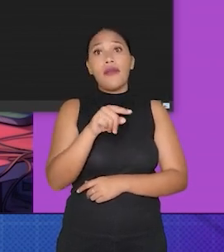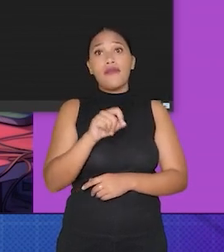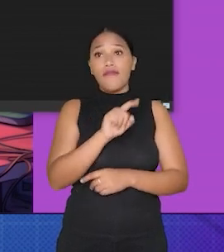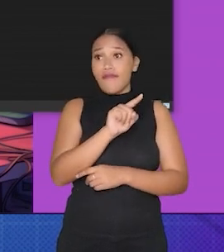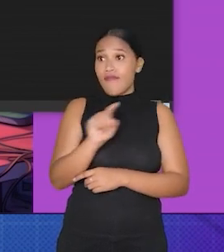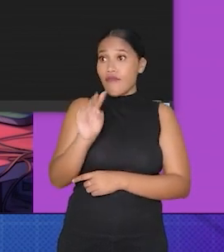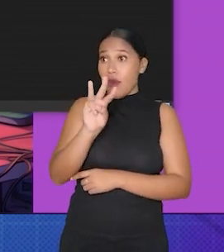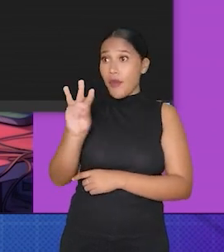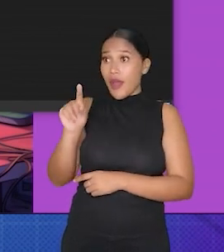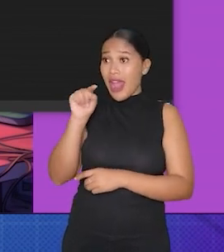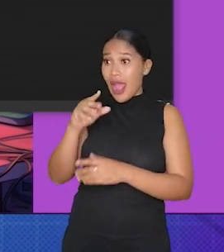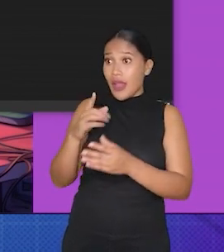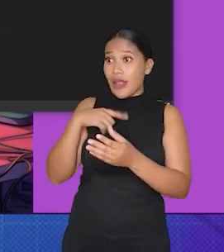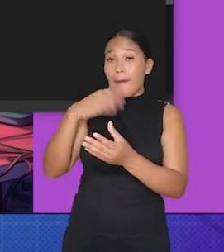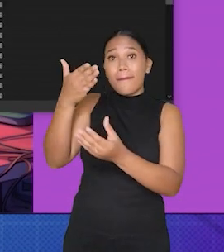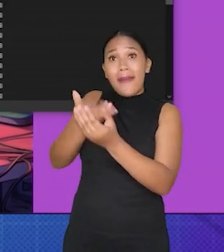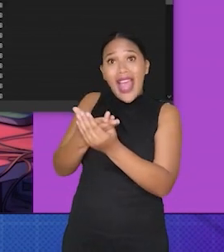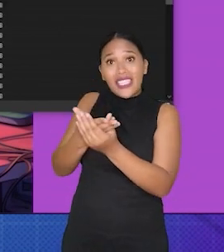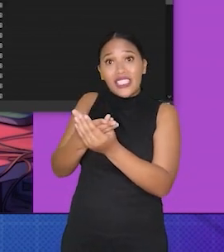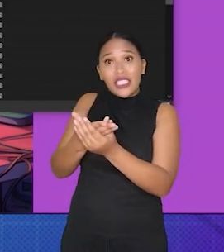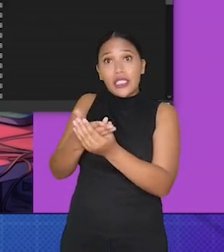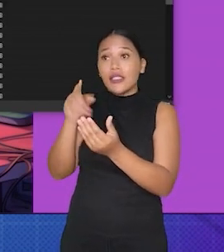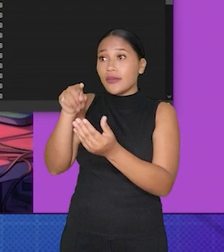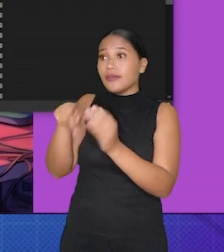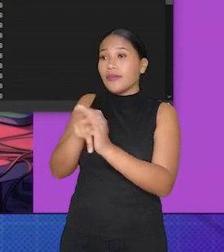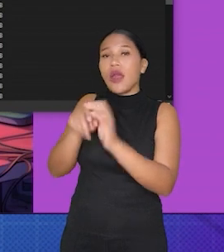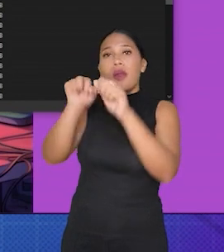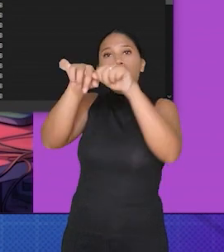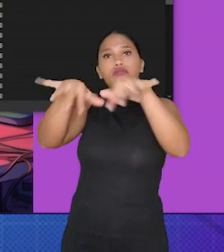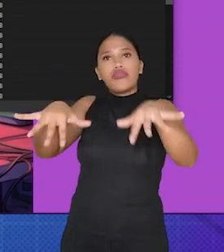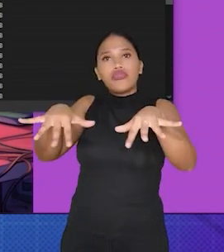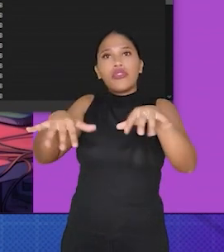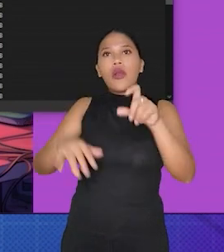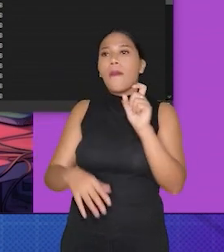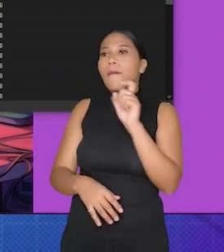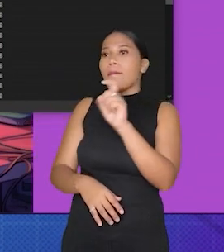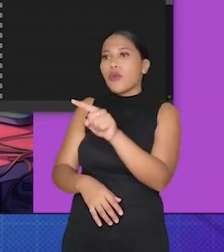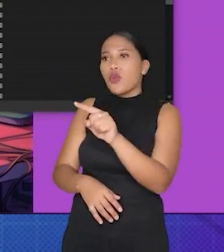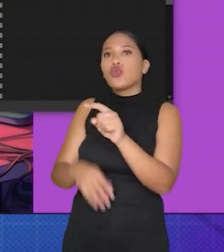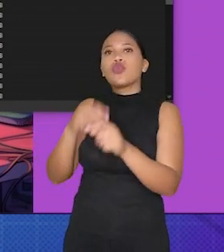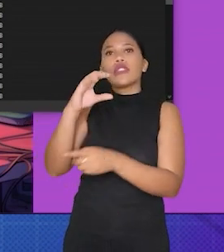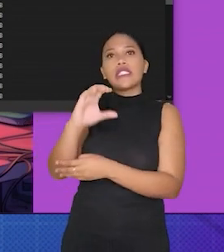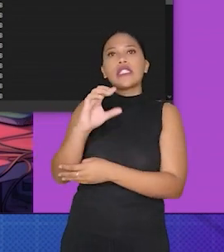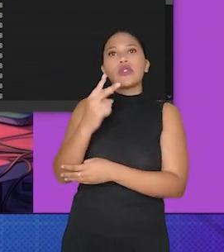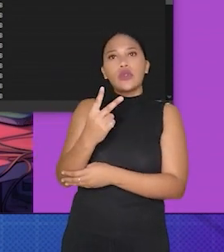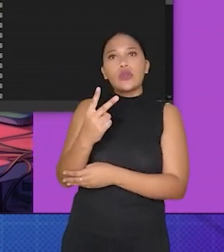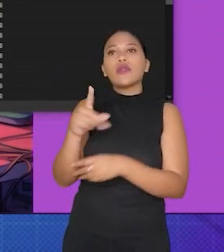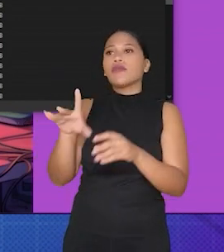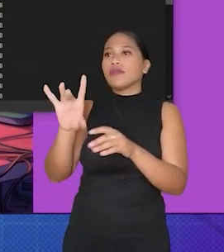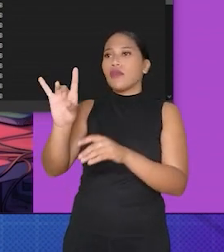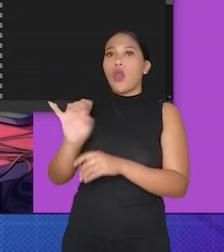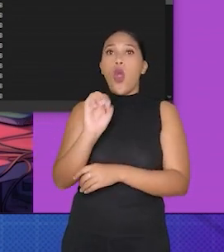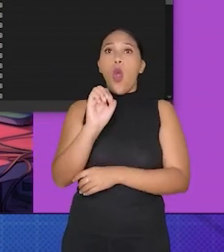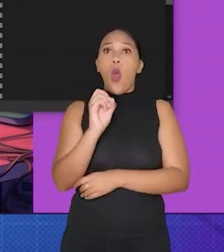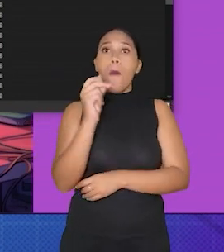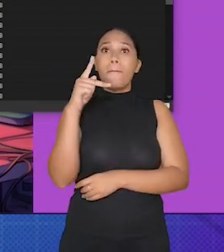pasta onde você descompactou o arquivo do plugin. Selecione o arquivo .c2.adon e clique em Open, Abrir.